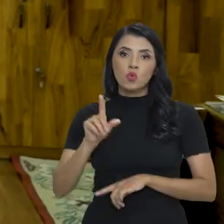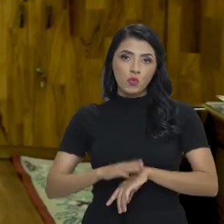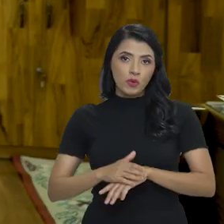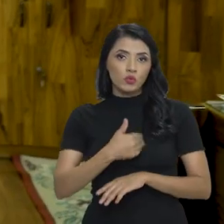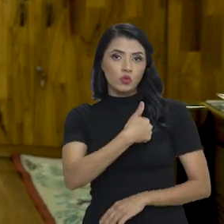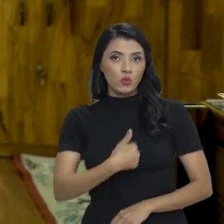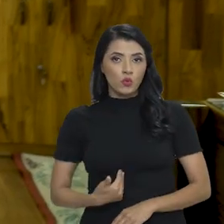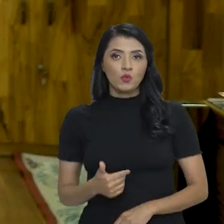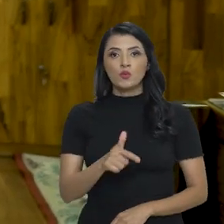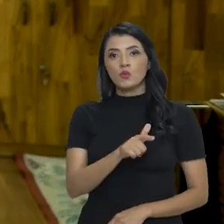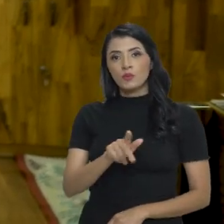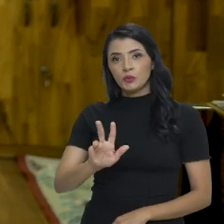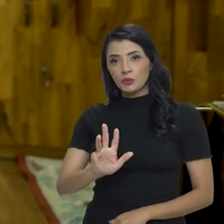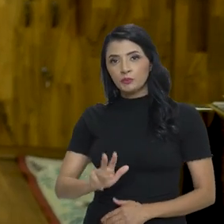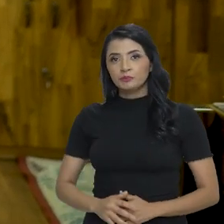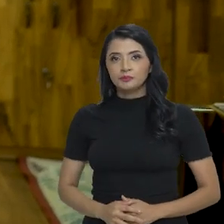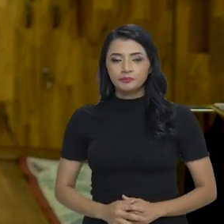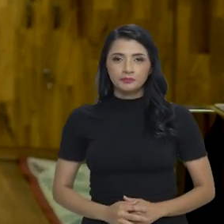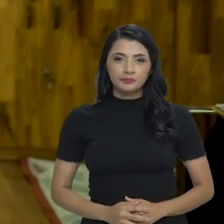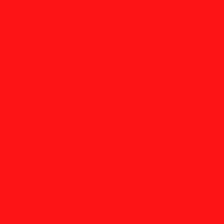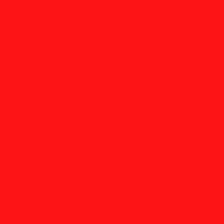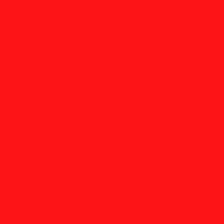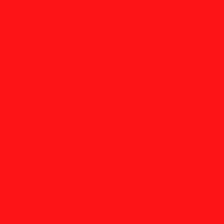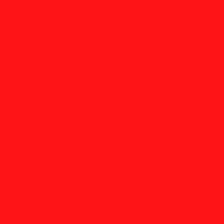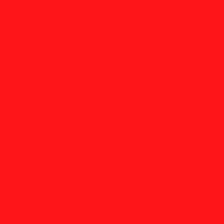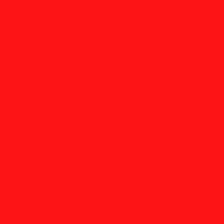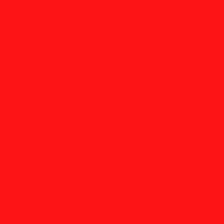Social em outra gestão do presidente Lula.